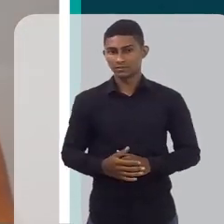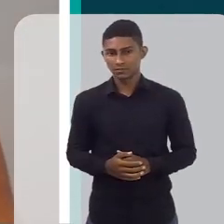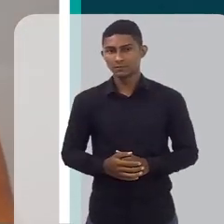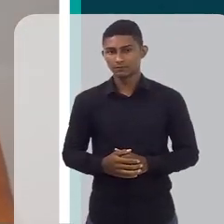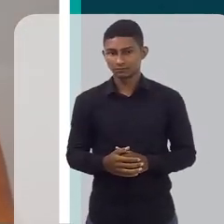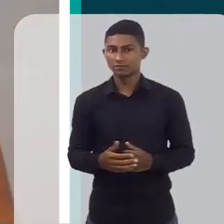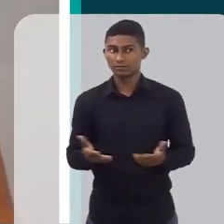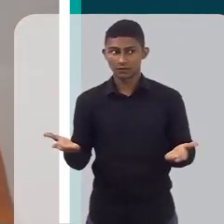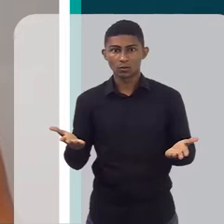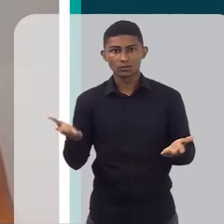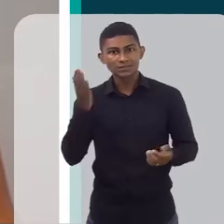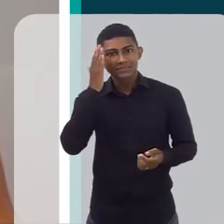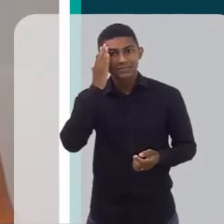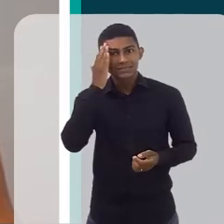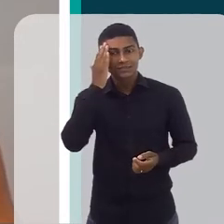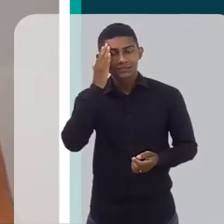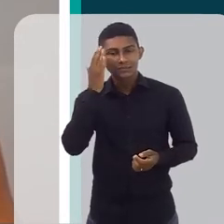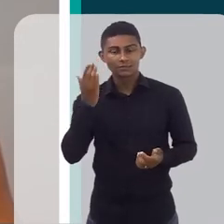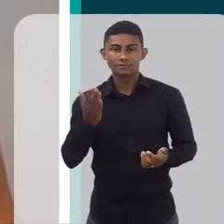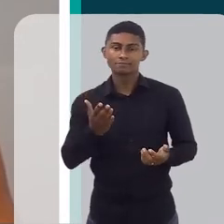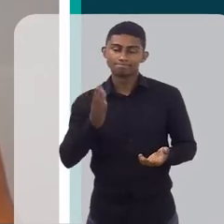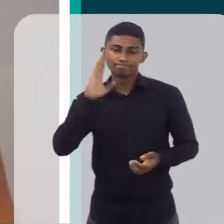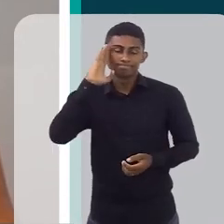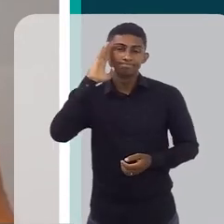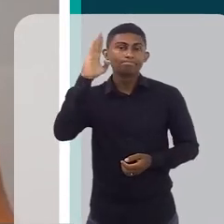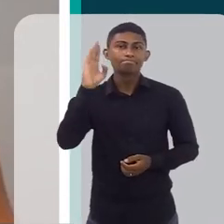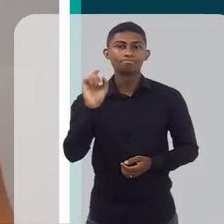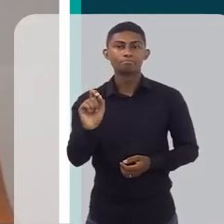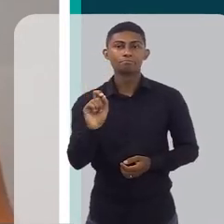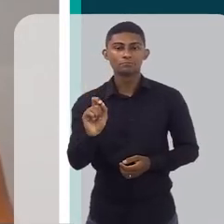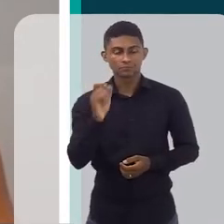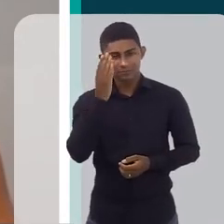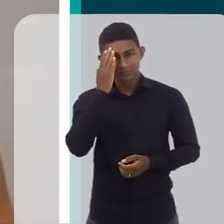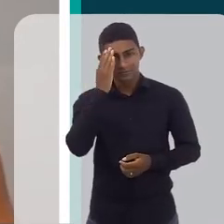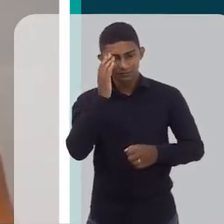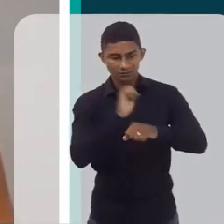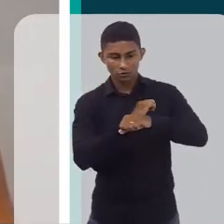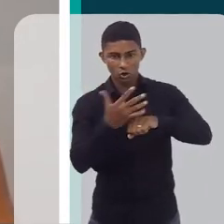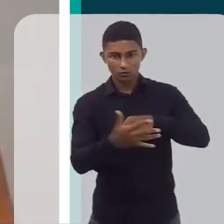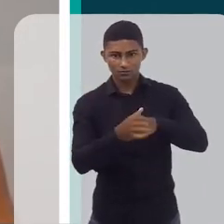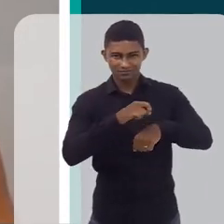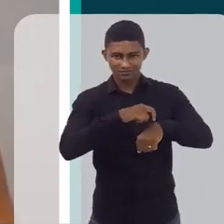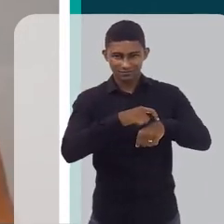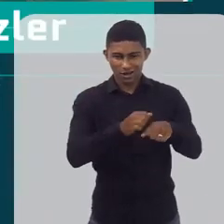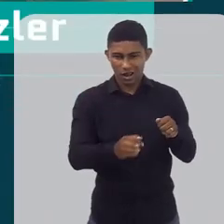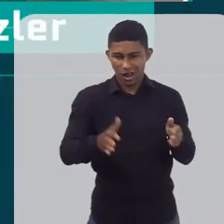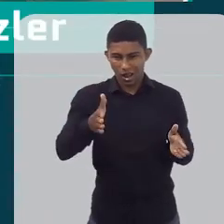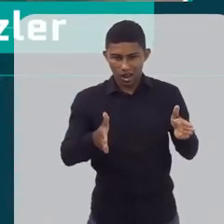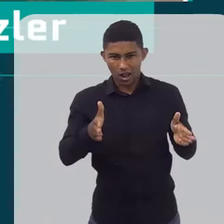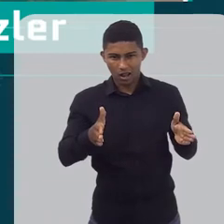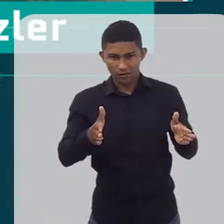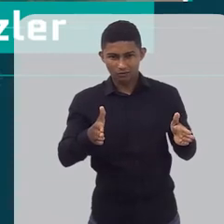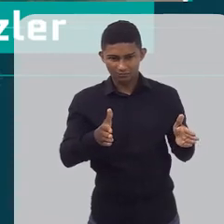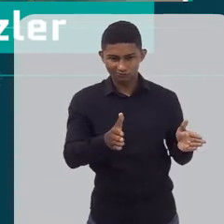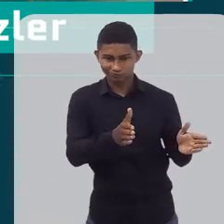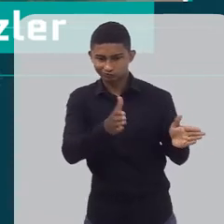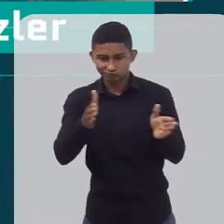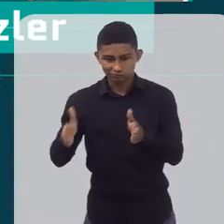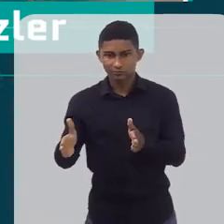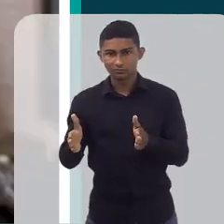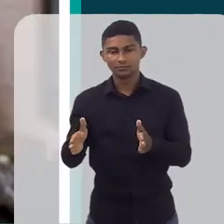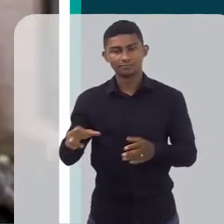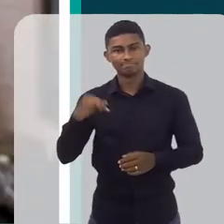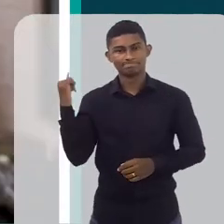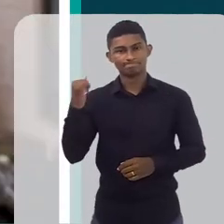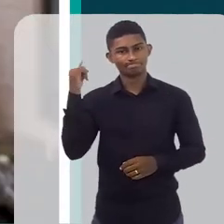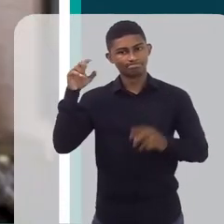no dia de hoje, principalmente agora nessa questão aí pós-pandemia, né? Pois é.